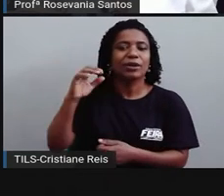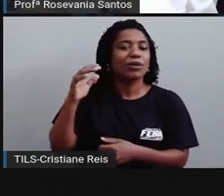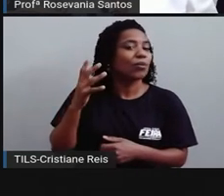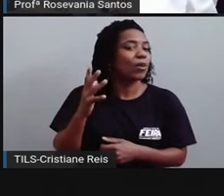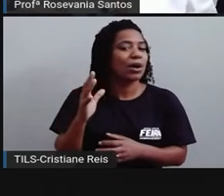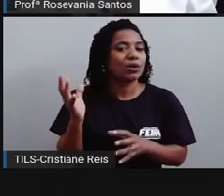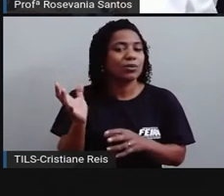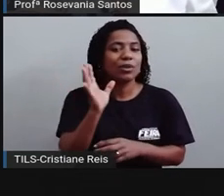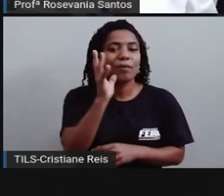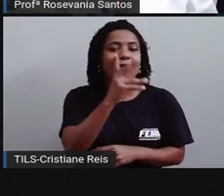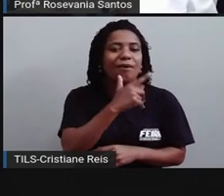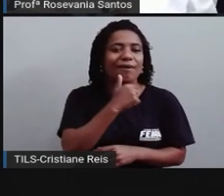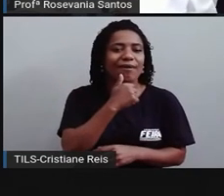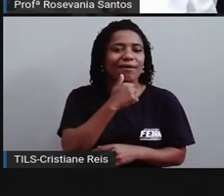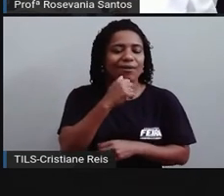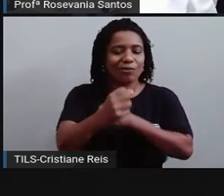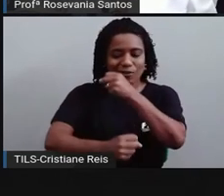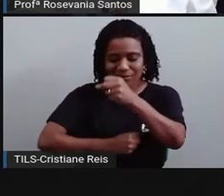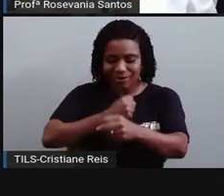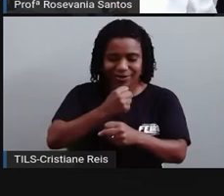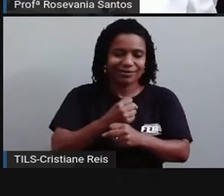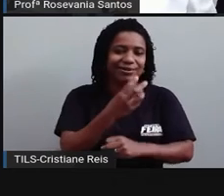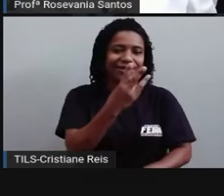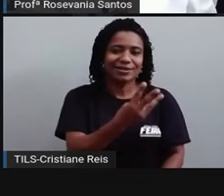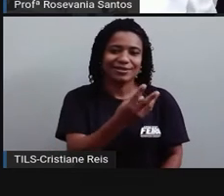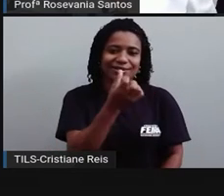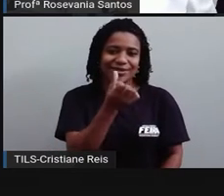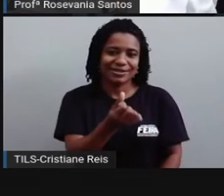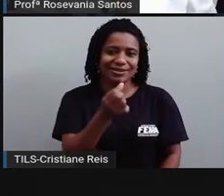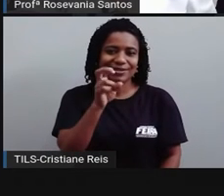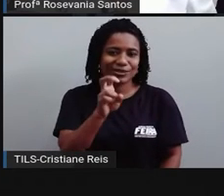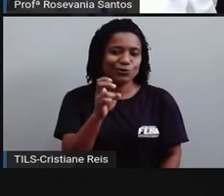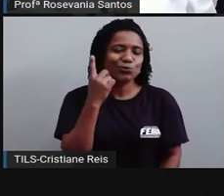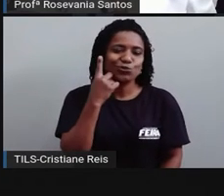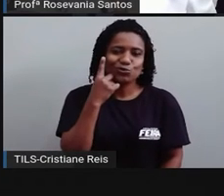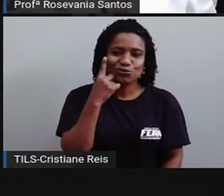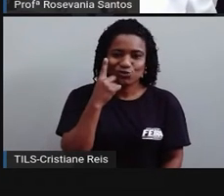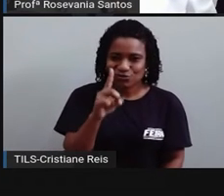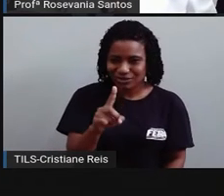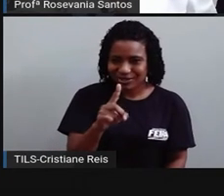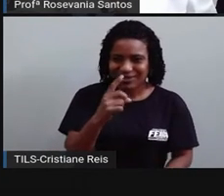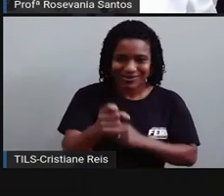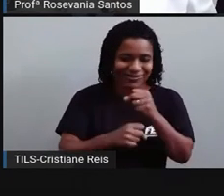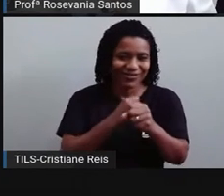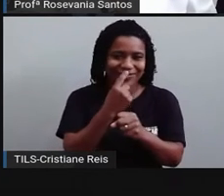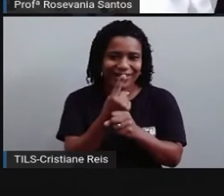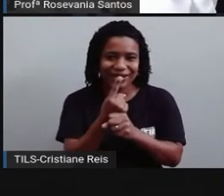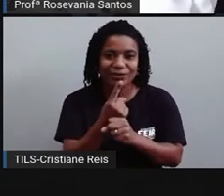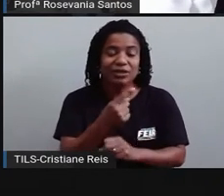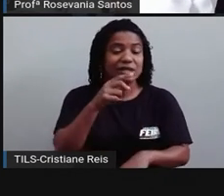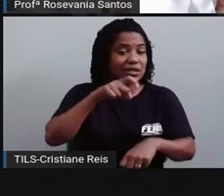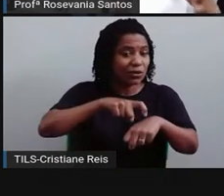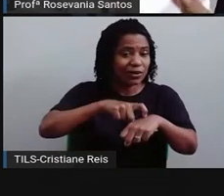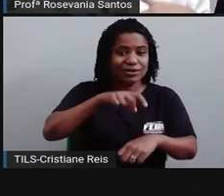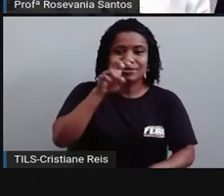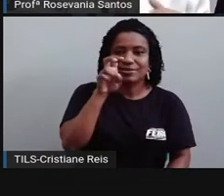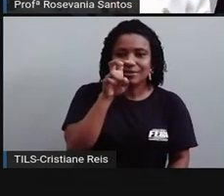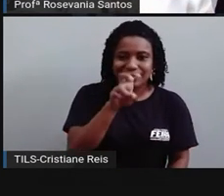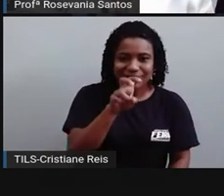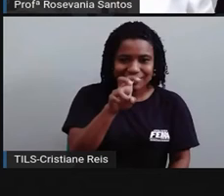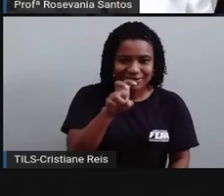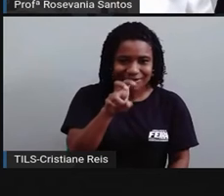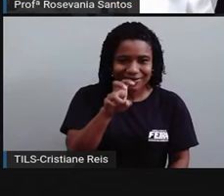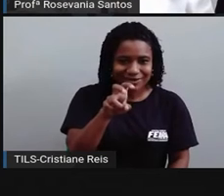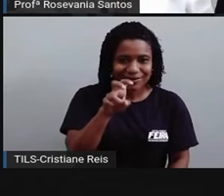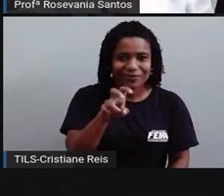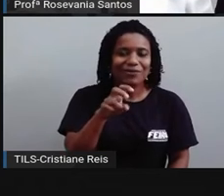dias, 5 horas e 48 minutos. Aqui, está vendo as distorções que a gente tem que juntar para